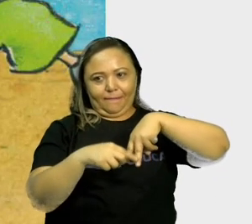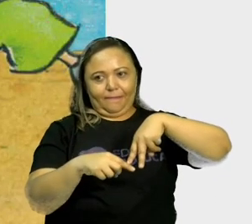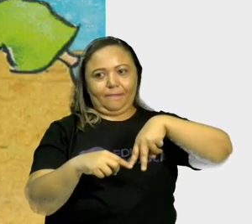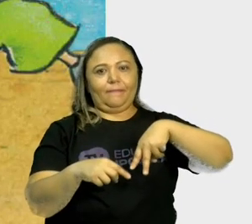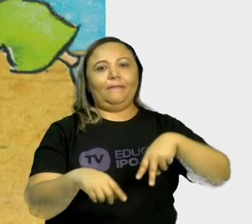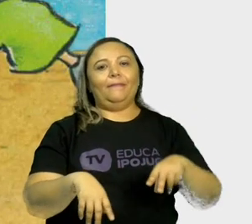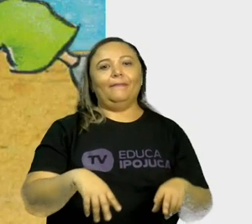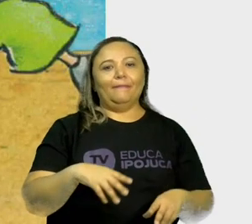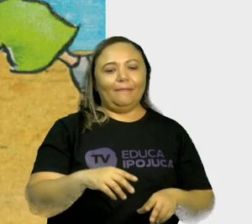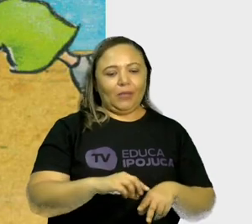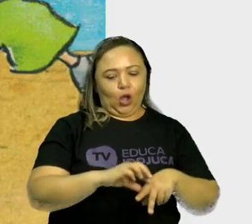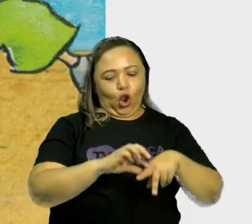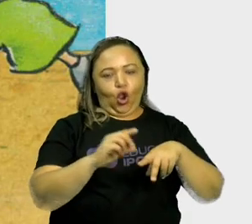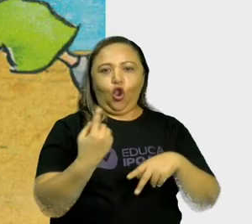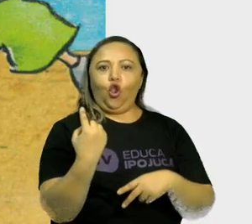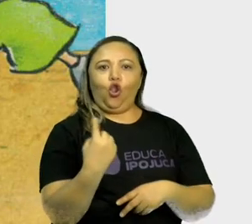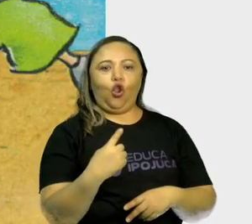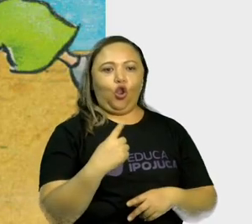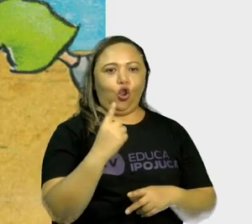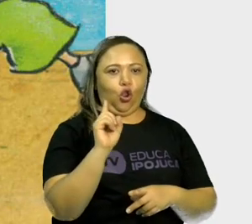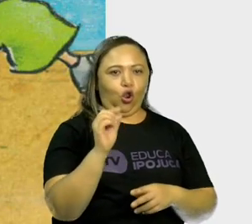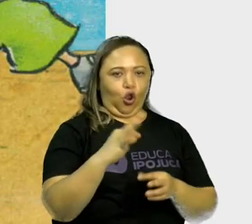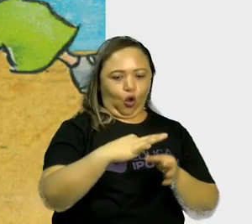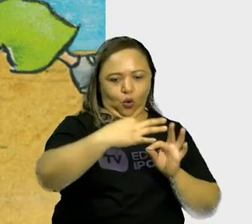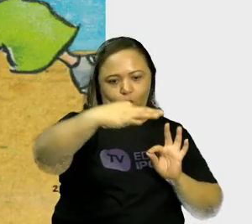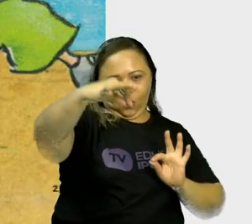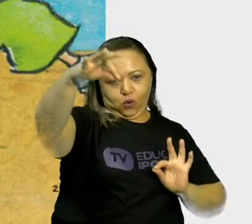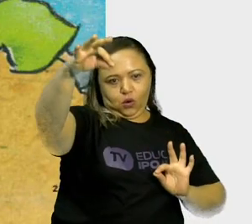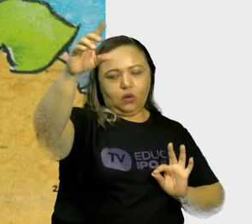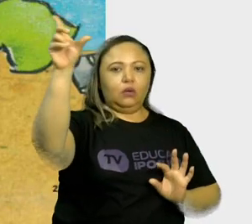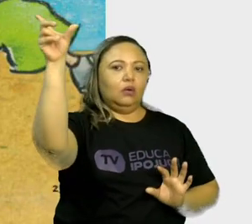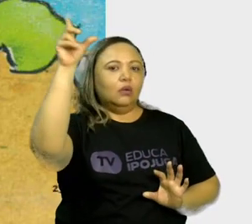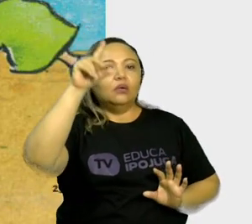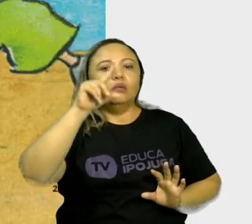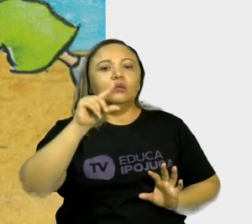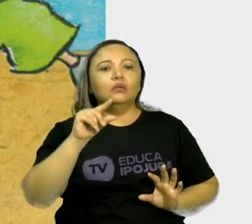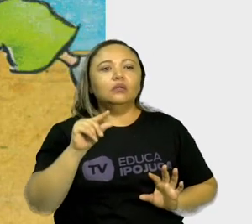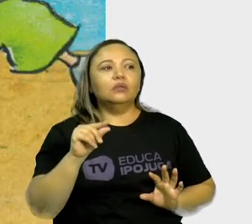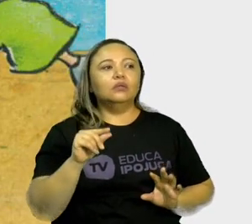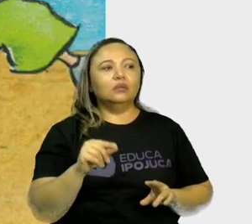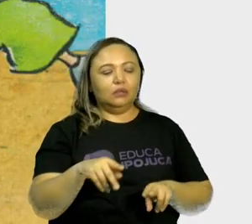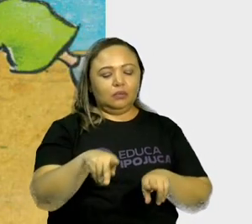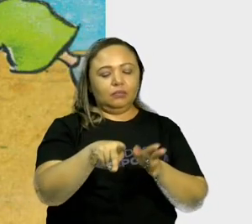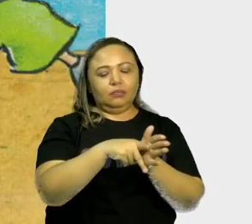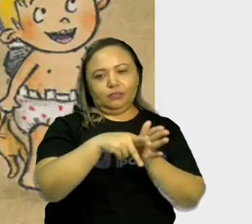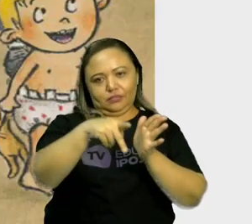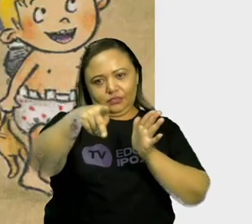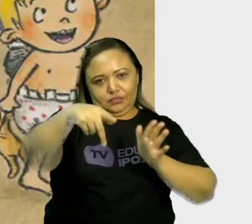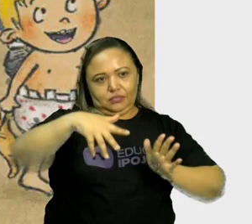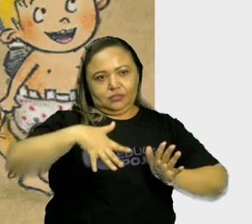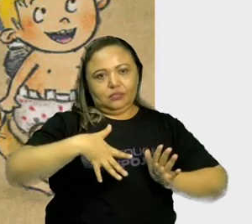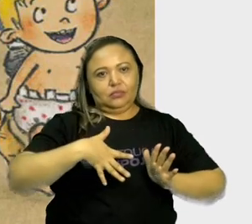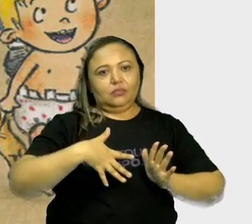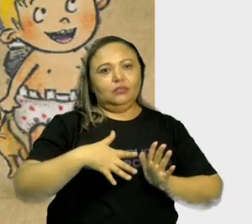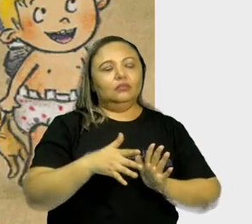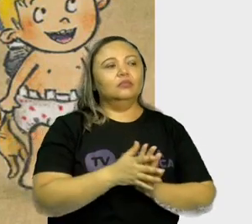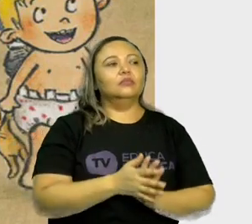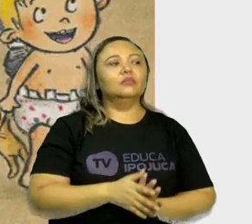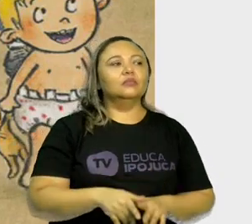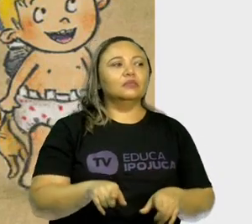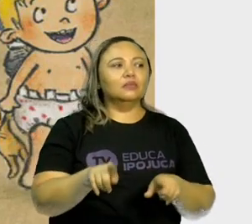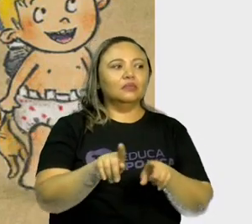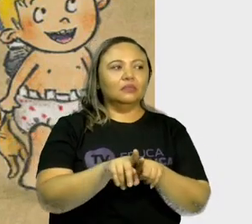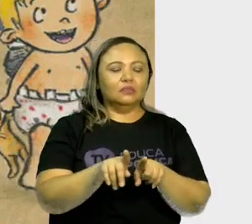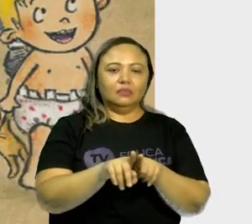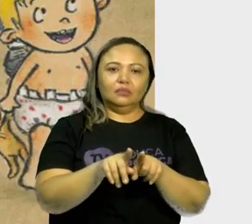Podem ser longas ou curtinhas. Não importa? Elas são minhas. Temos